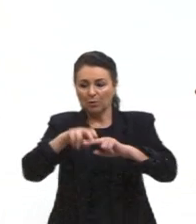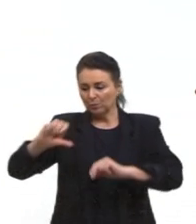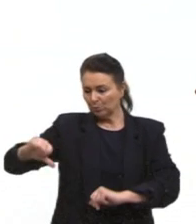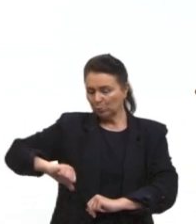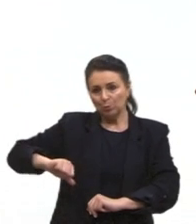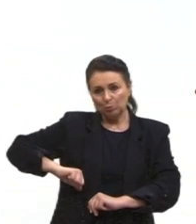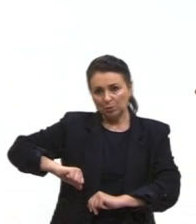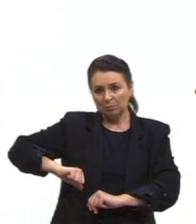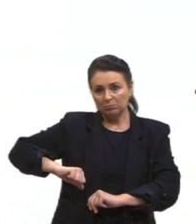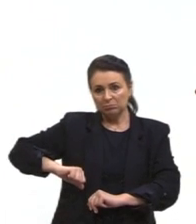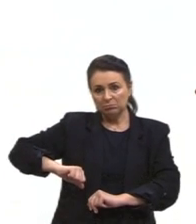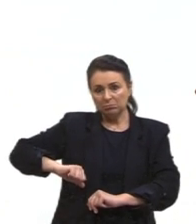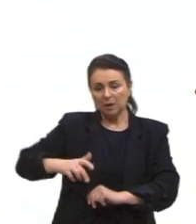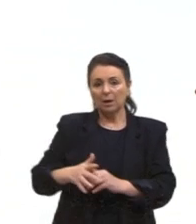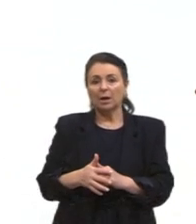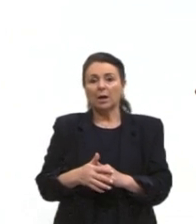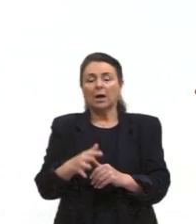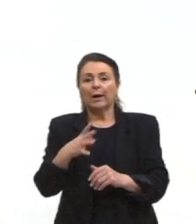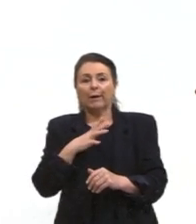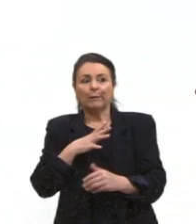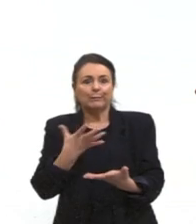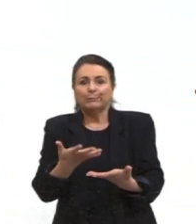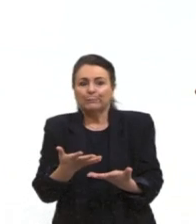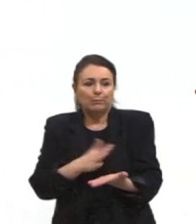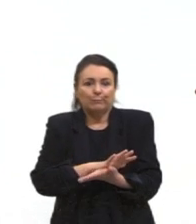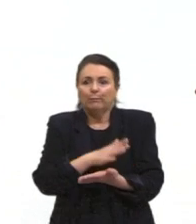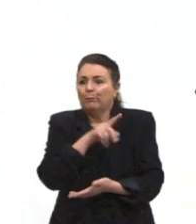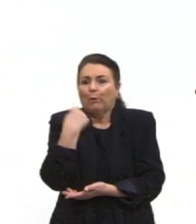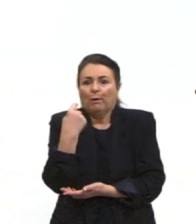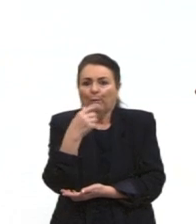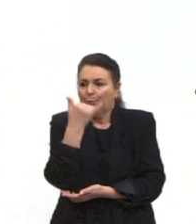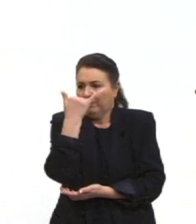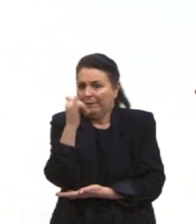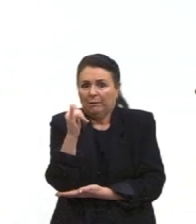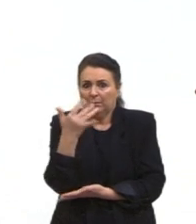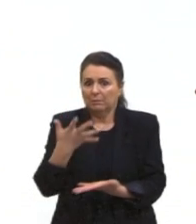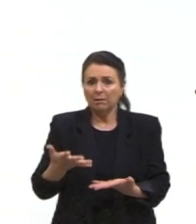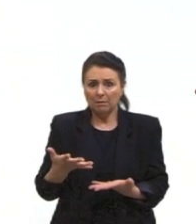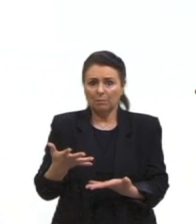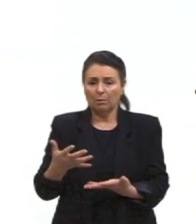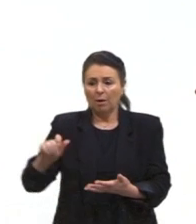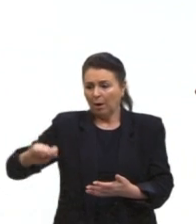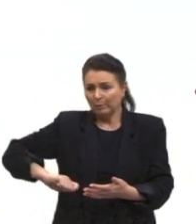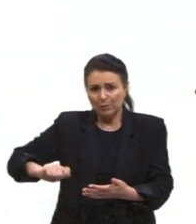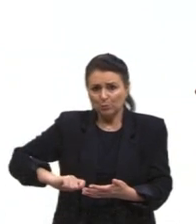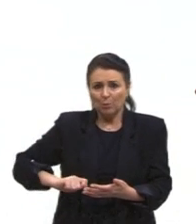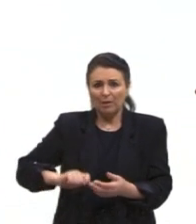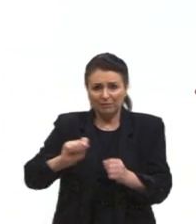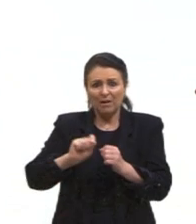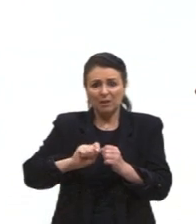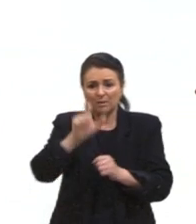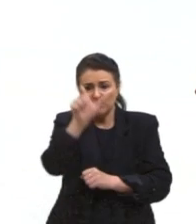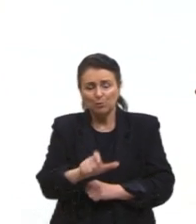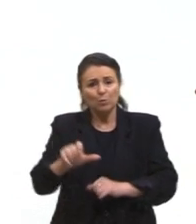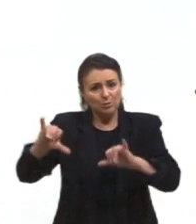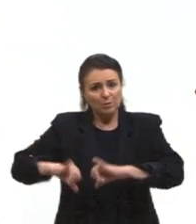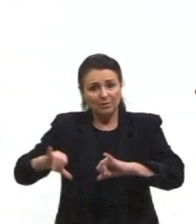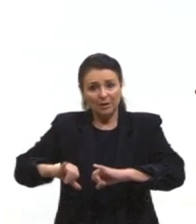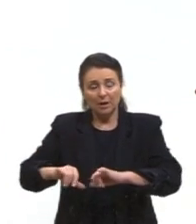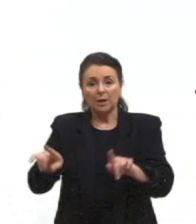querer. Uma tortura nunca mata uma pessoa sem querer. A intenção da tortura nunca é que a pessoa passe bem. E também que as pessoas eram